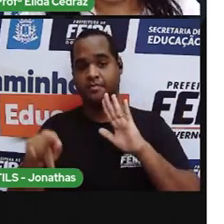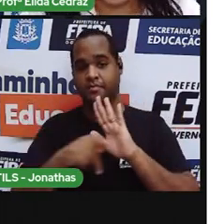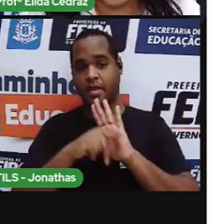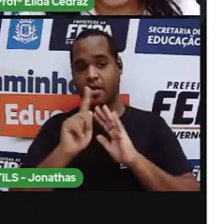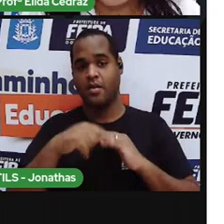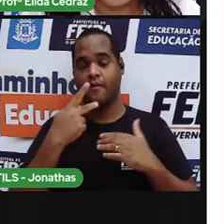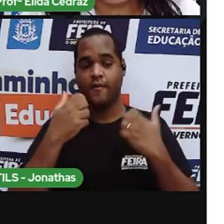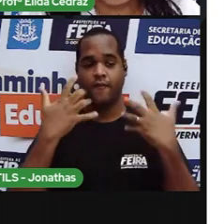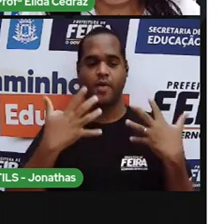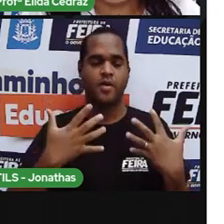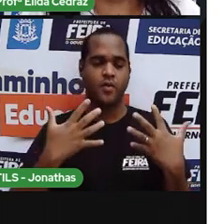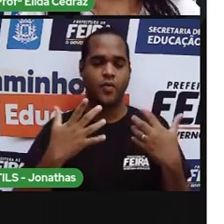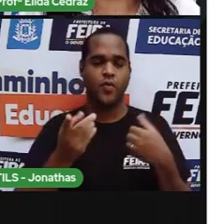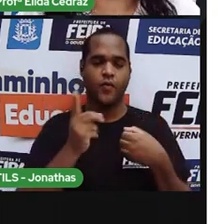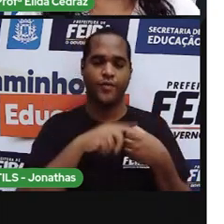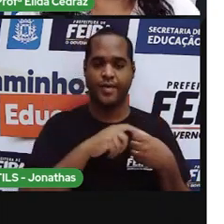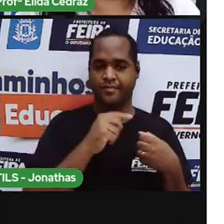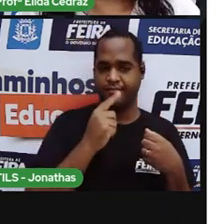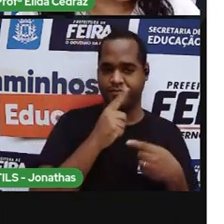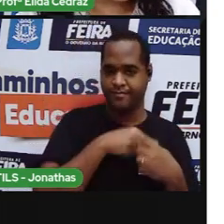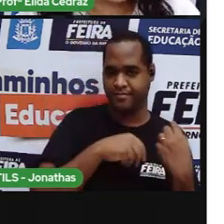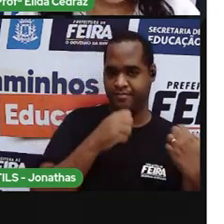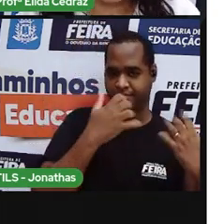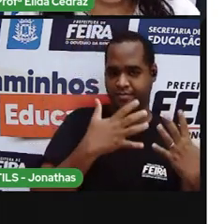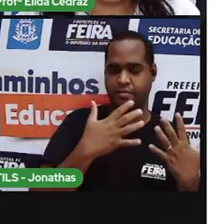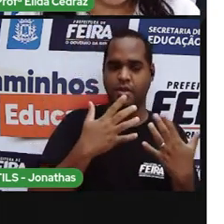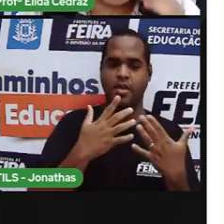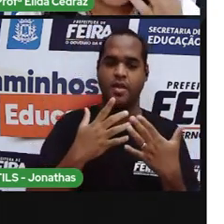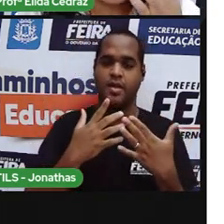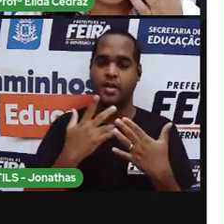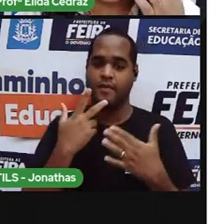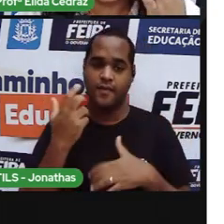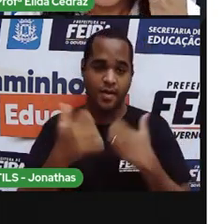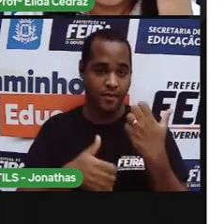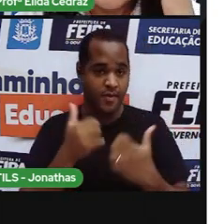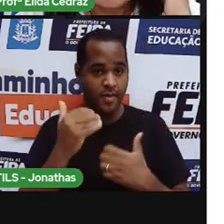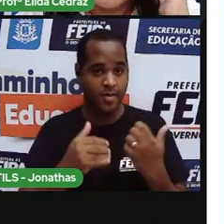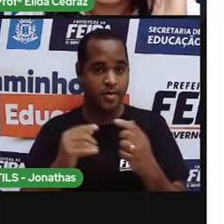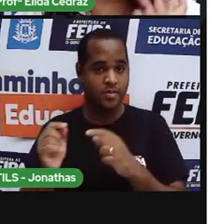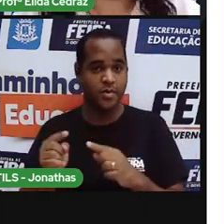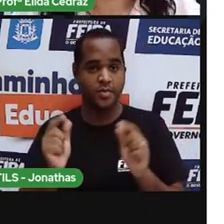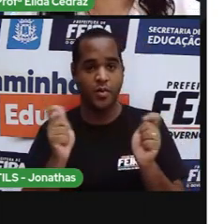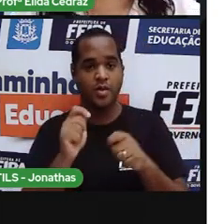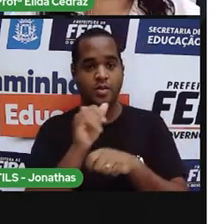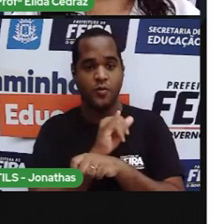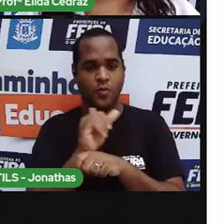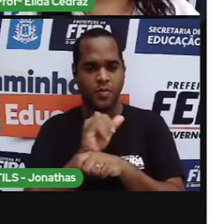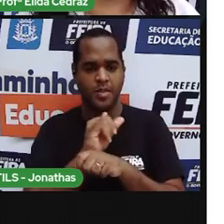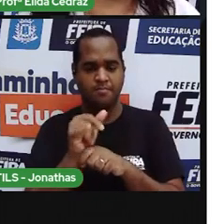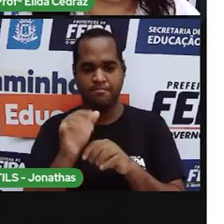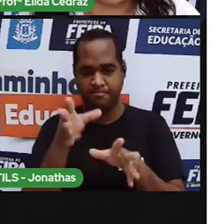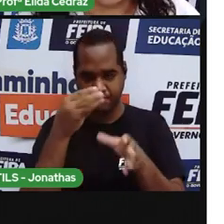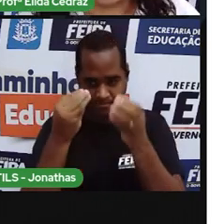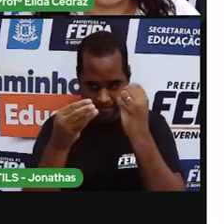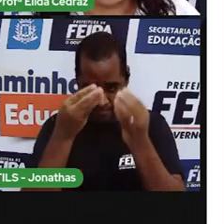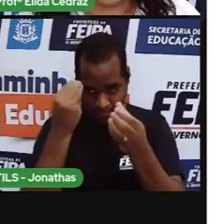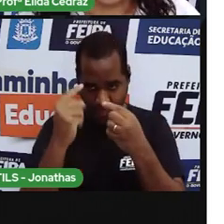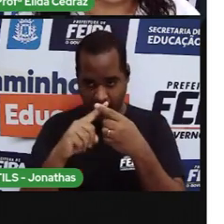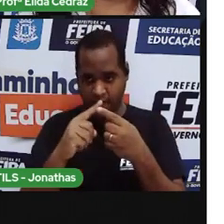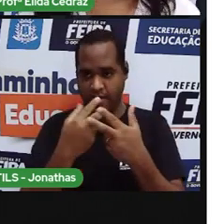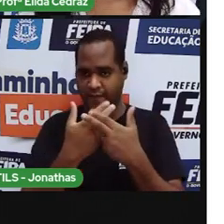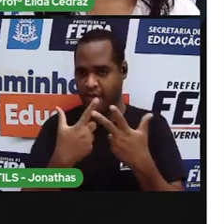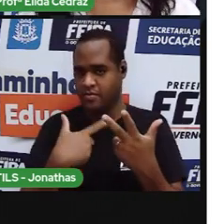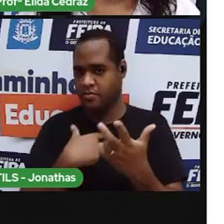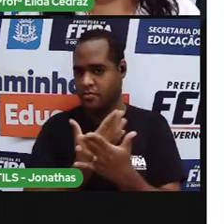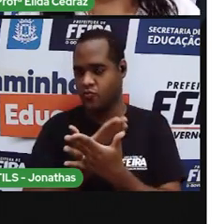pode voltar na nossa aula depois. Porque a aula fica aqui na plataforma, fica aqui no YouTube gravado. E você pode assistir quantas vezes você